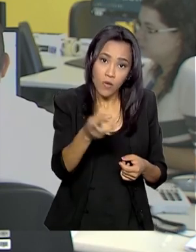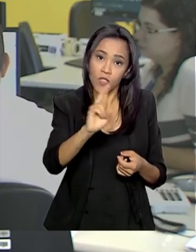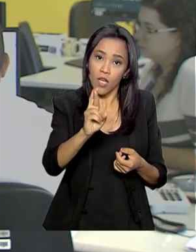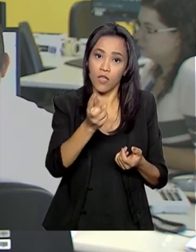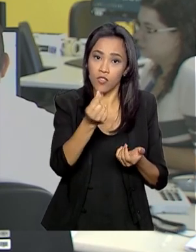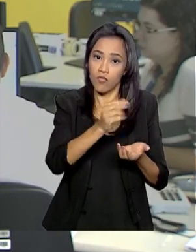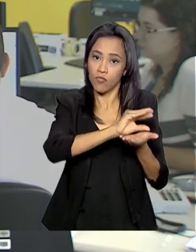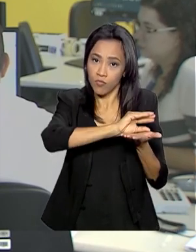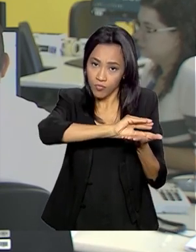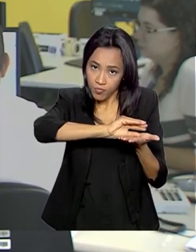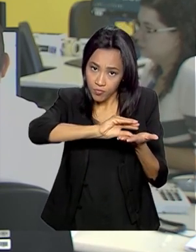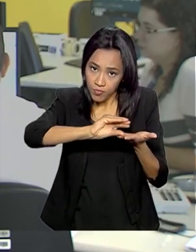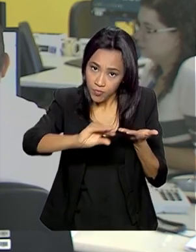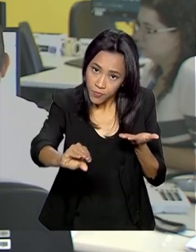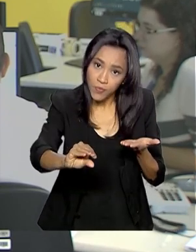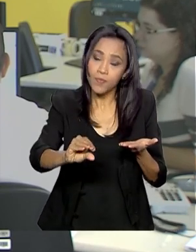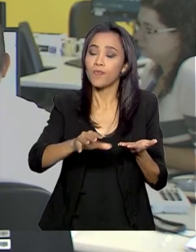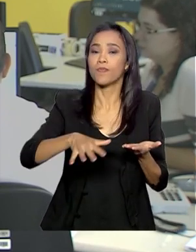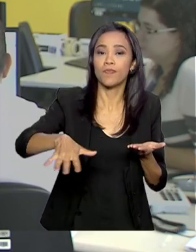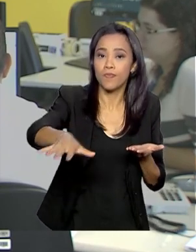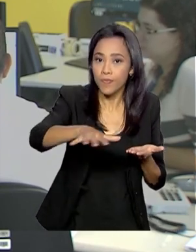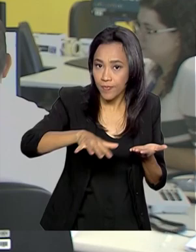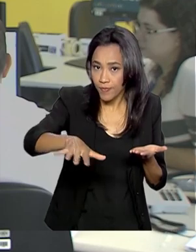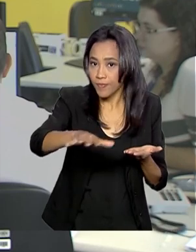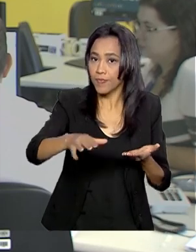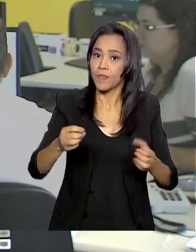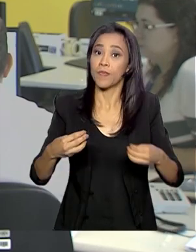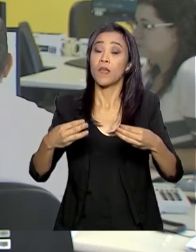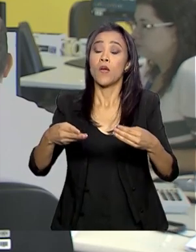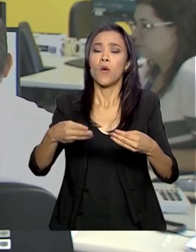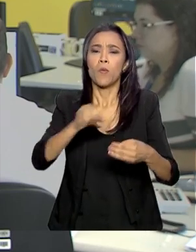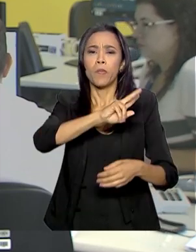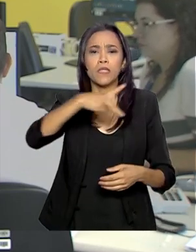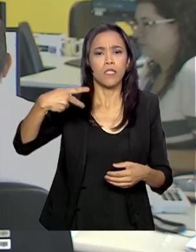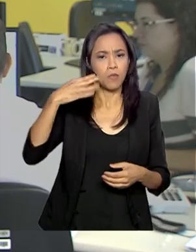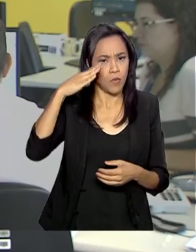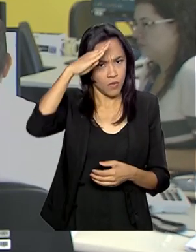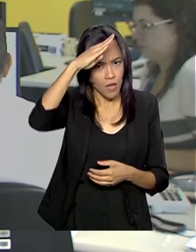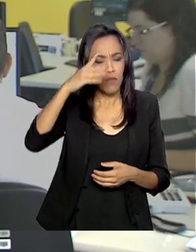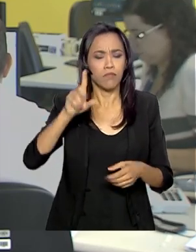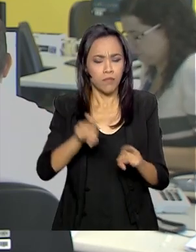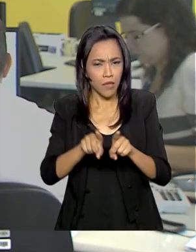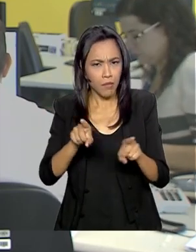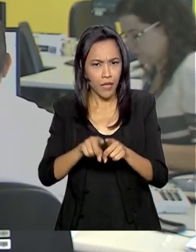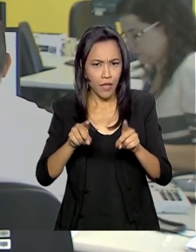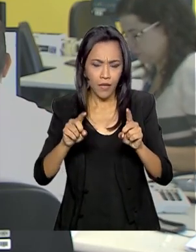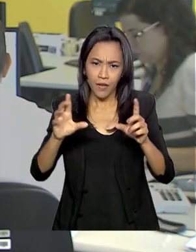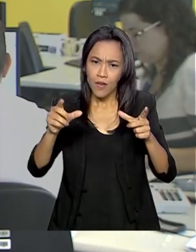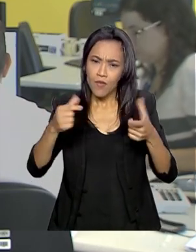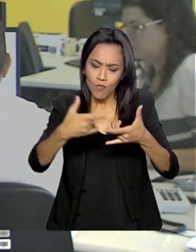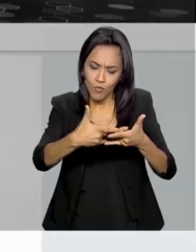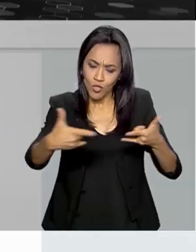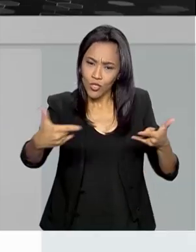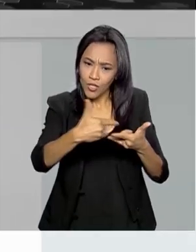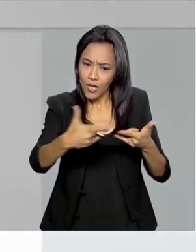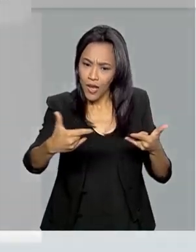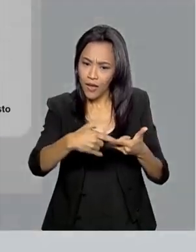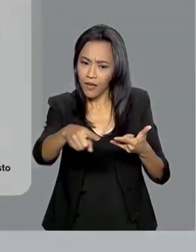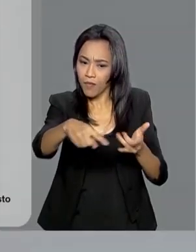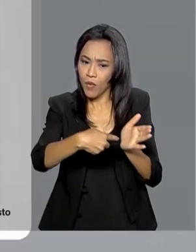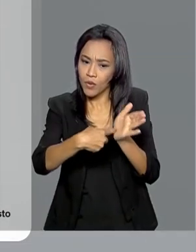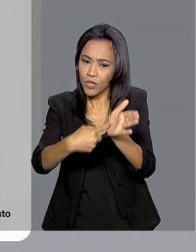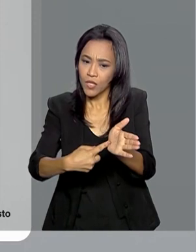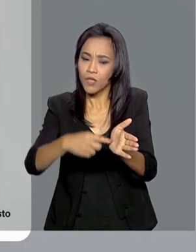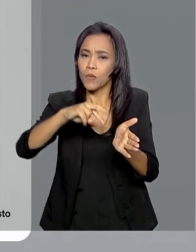Ministério da Ciência, Tecnologia, Inovações e Comunicações. O presidente Jair Bolsonaro também compartilhou a imagem da entrega de um cheque simbólico desse valor,